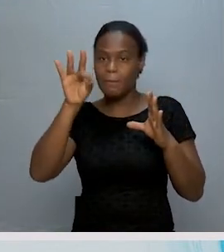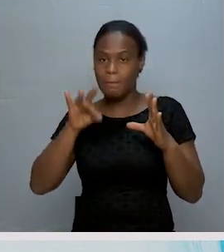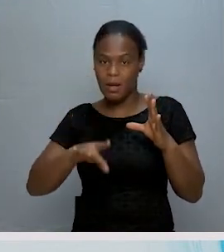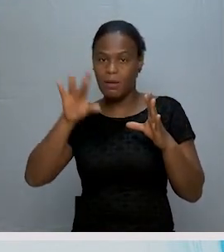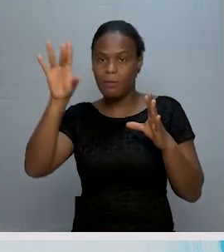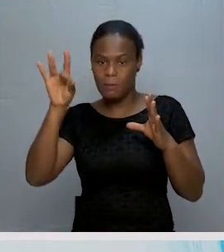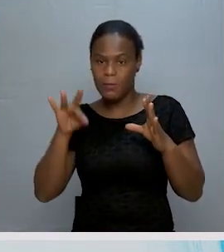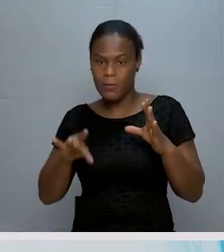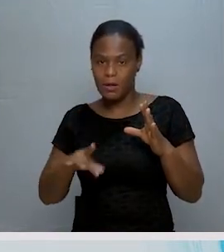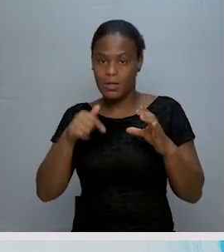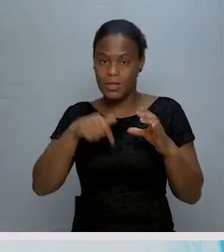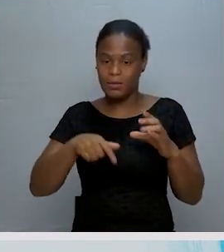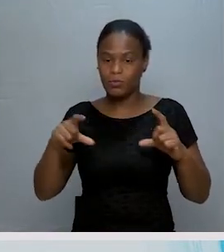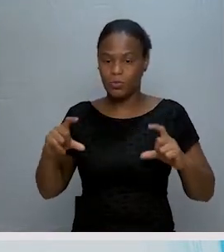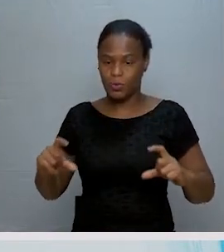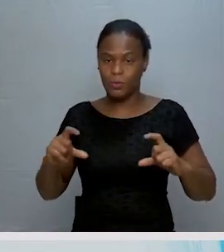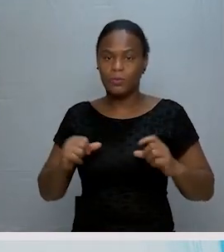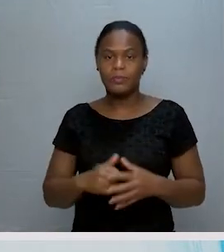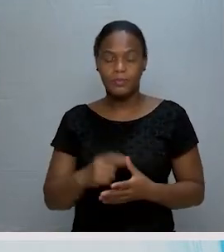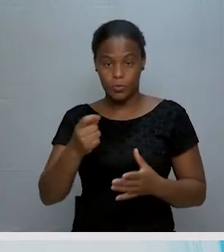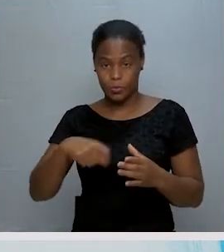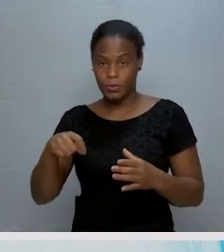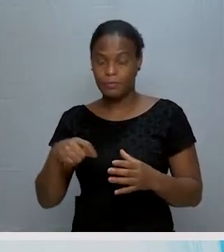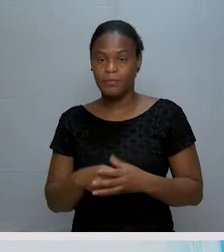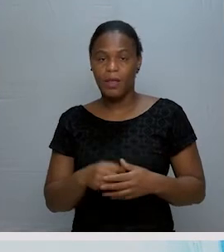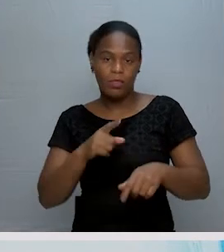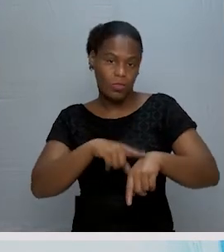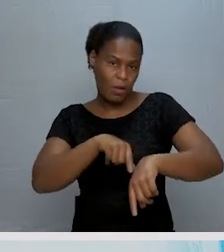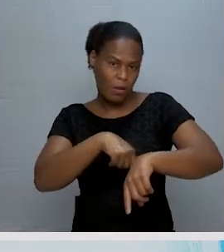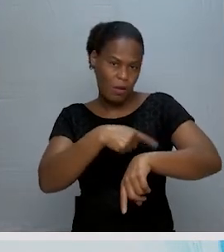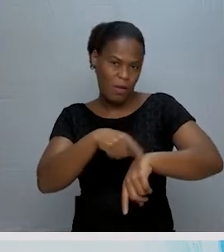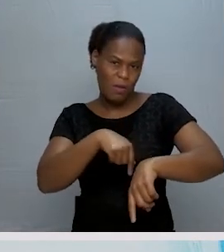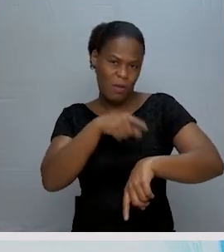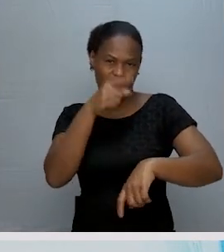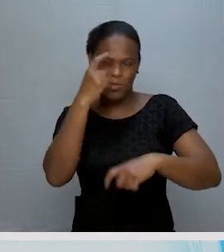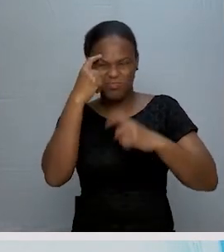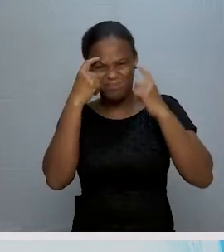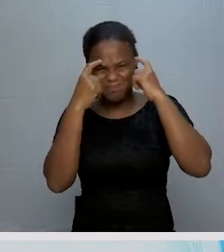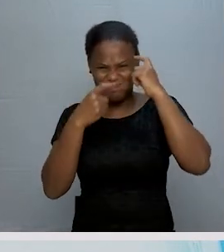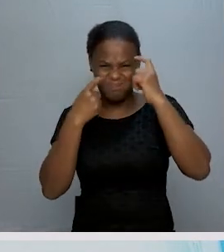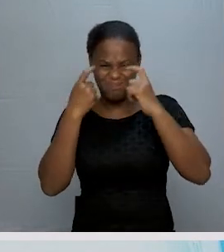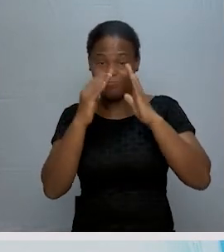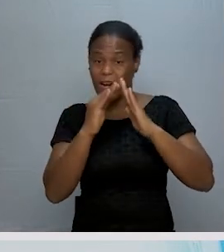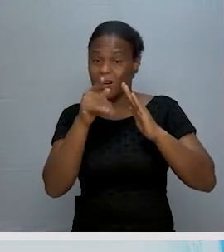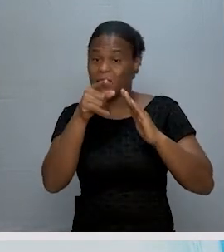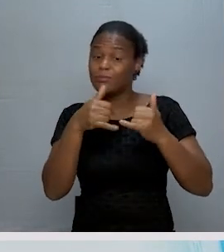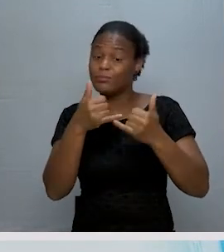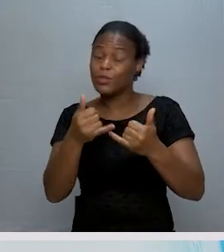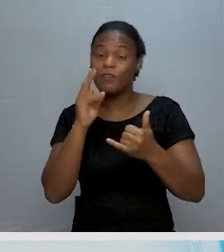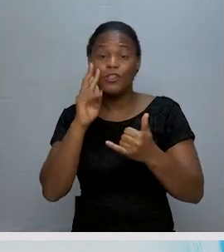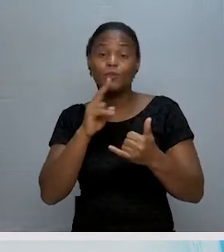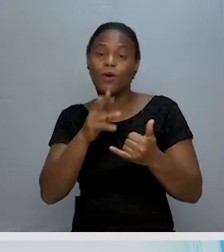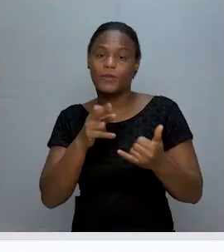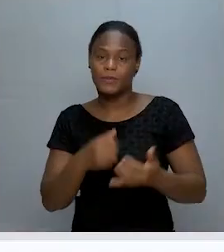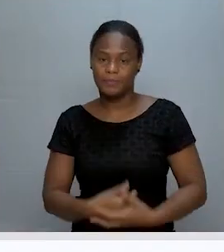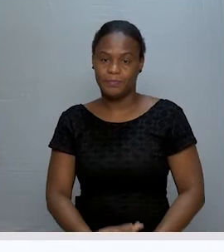ou vão escrever isso tudo dentro de chaves. Eu vou dar um tempinho para vocês pensarem aí em casa, e de seguida vamos ver a resposta.